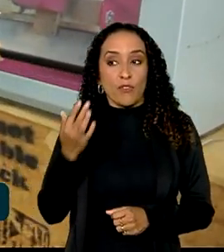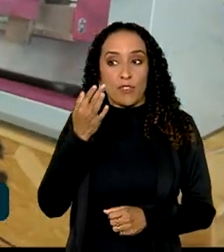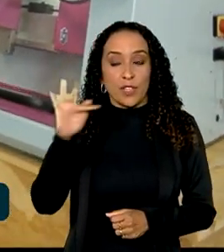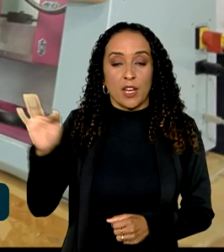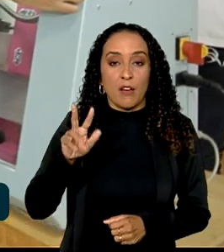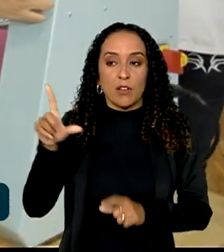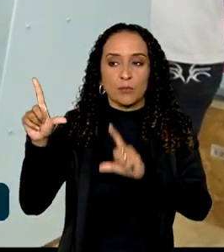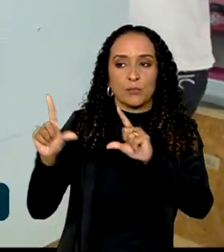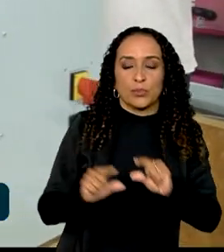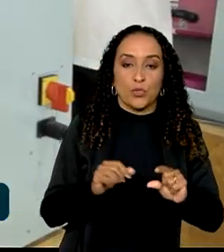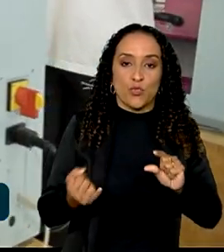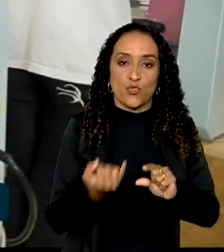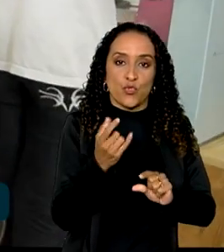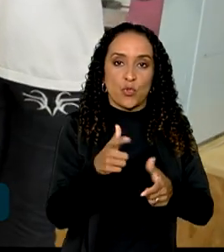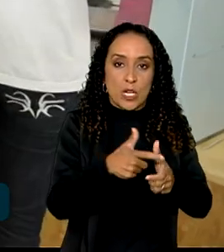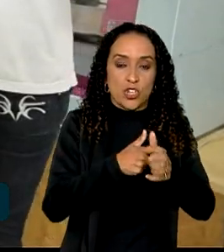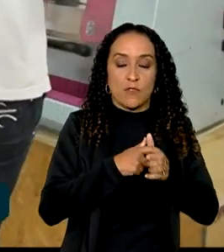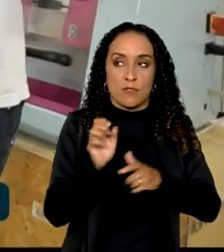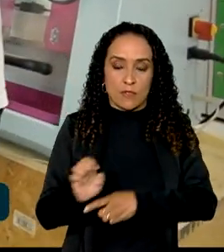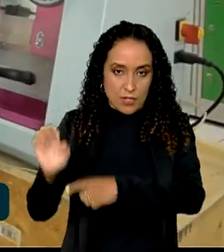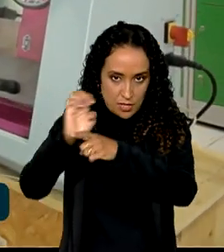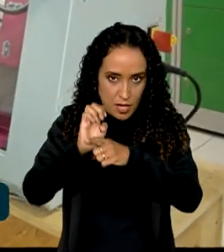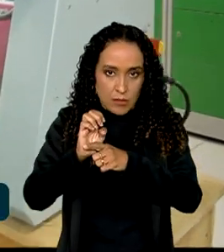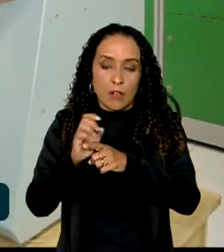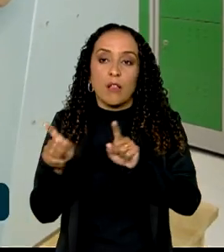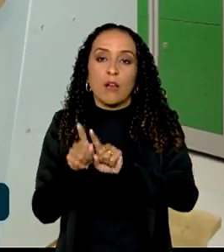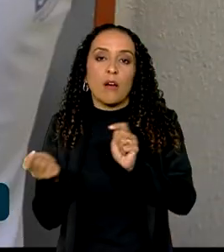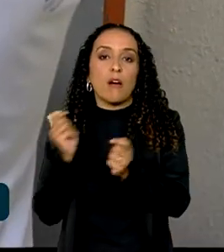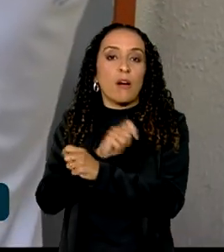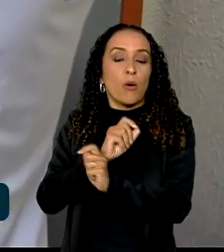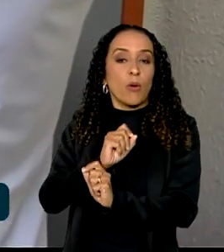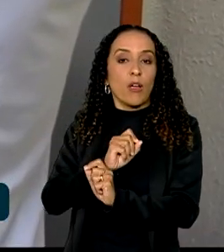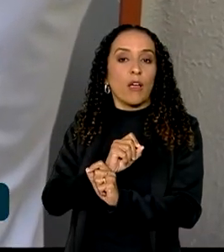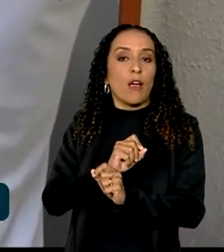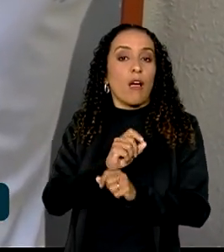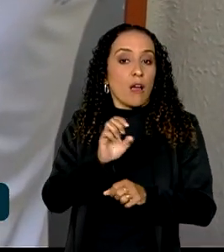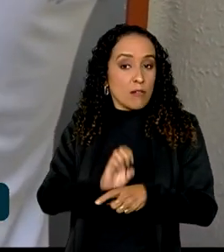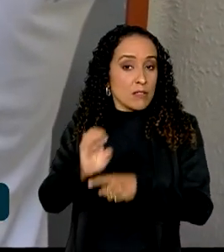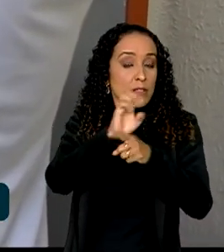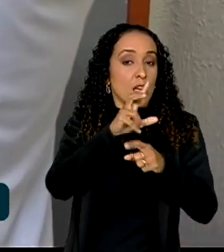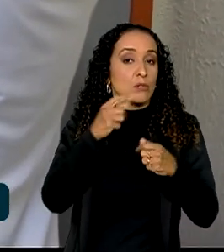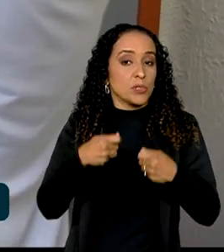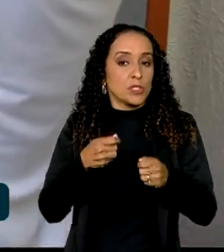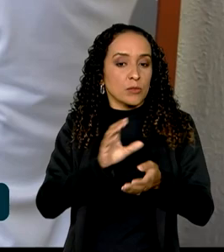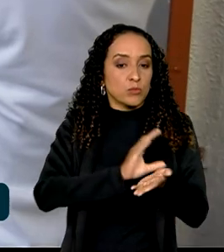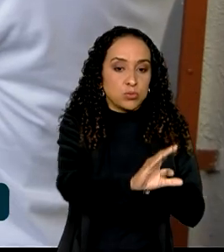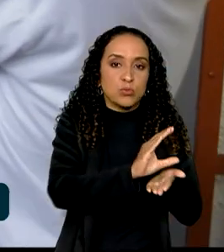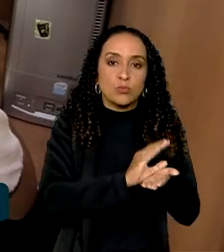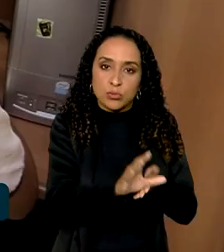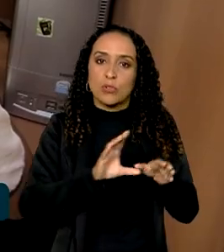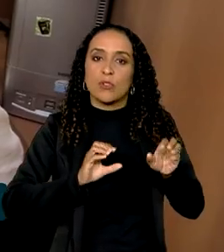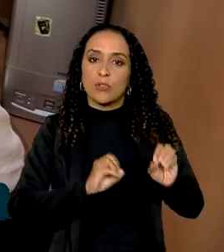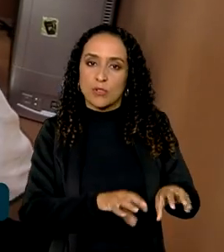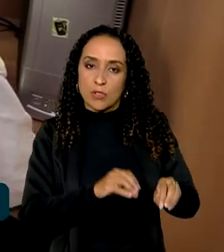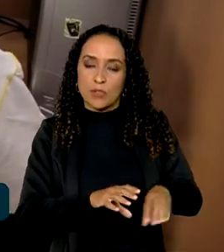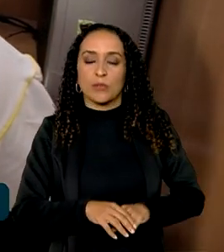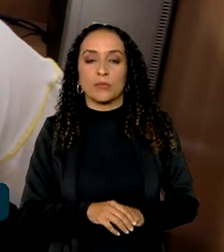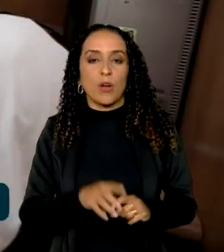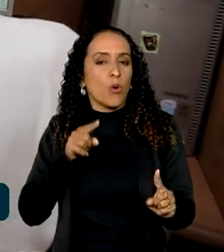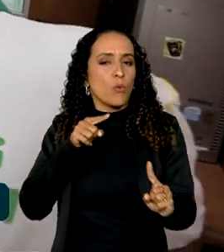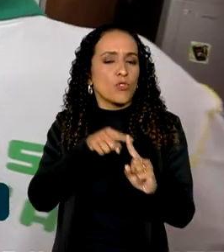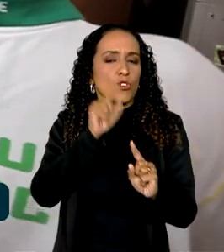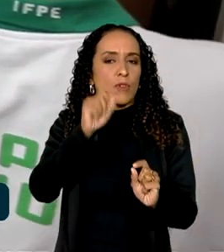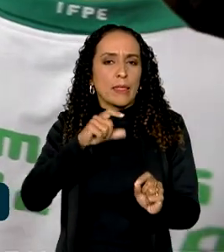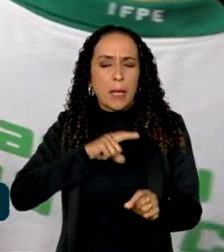reduzir os juros da dívida dos estados e, em contrapartida, esses estados vão ter que investir em educação. A meta